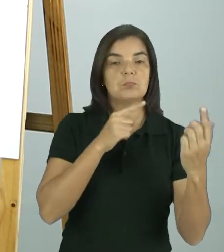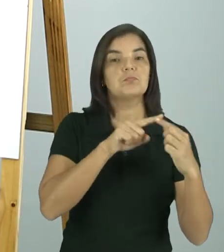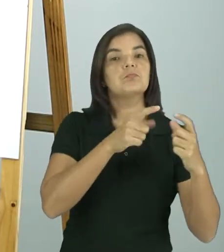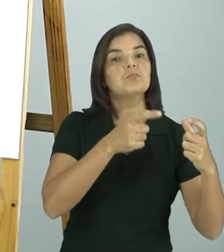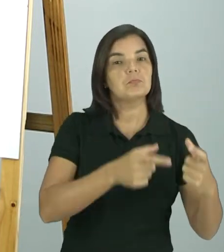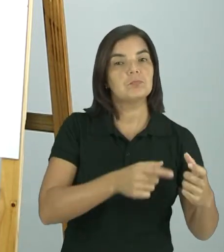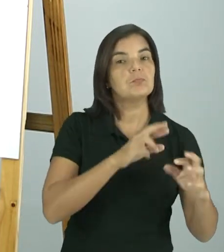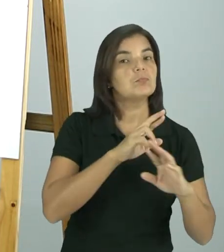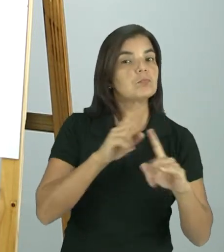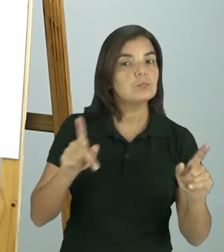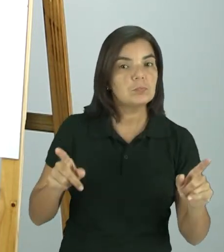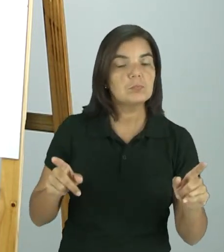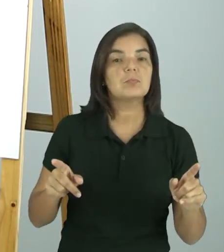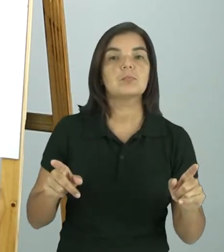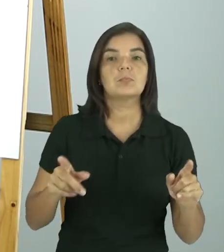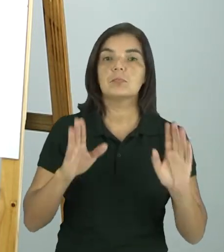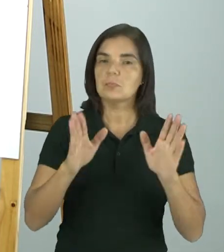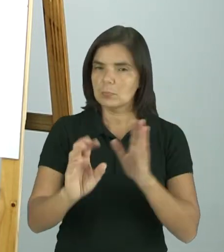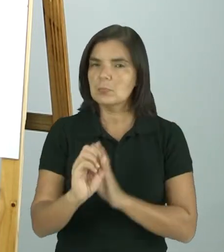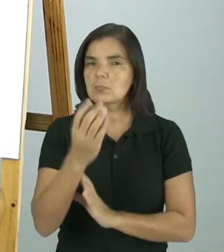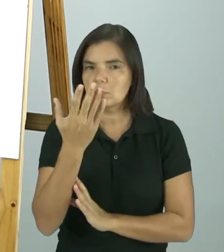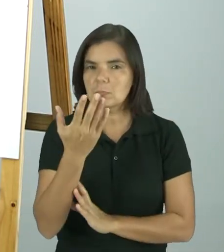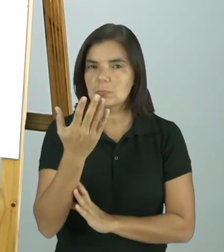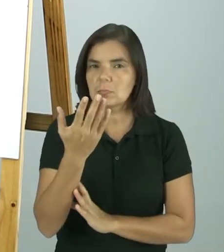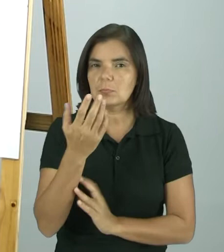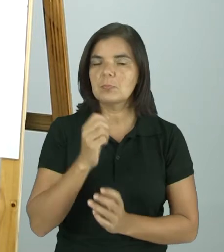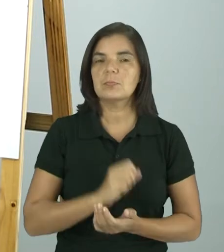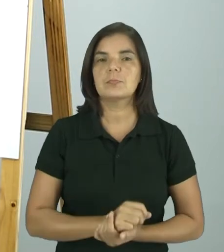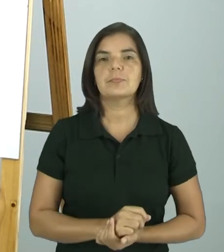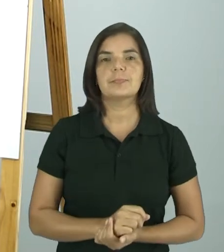lugar estava diferente. Já aconteceu isso?